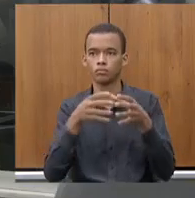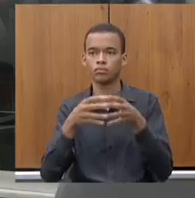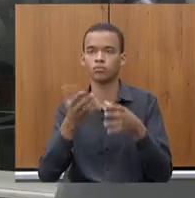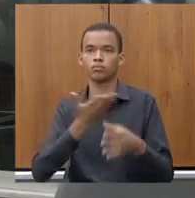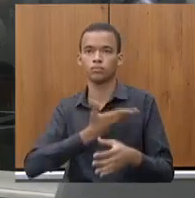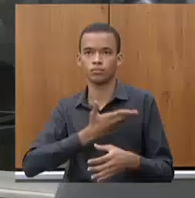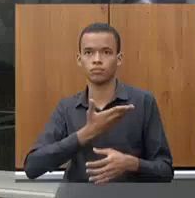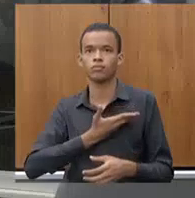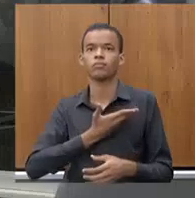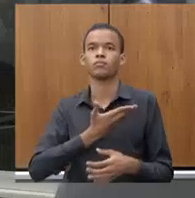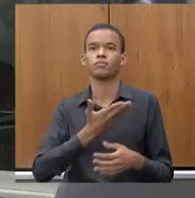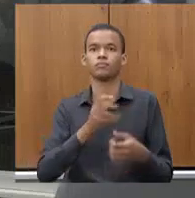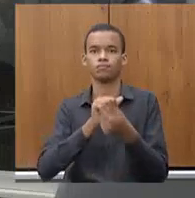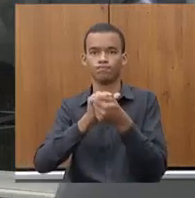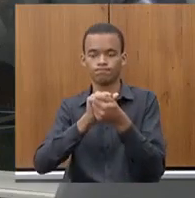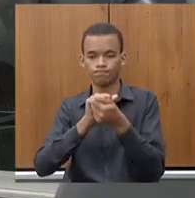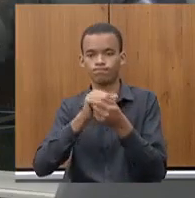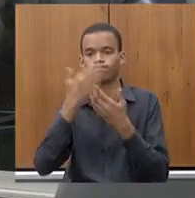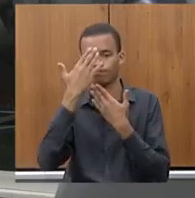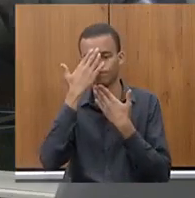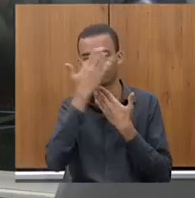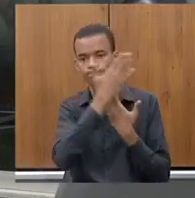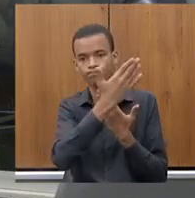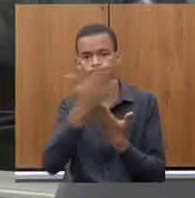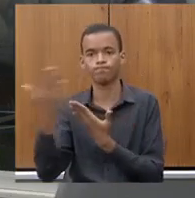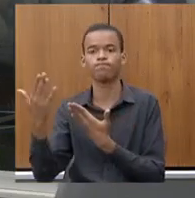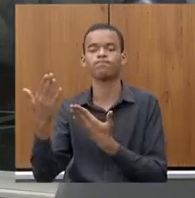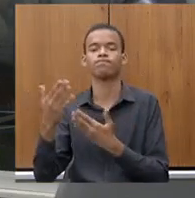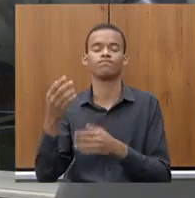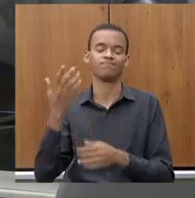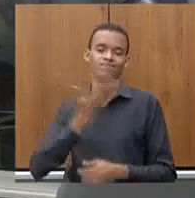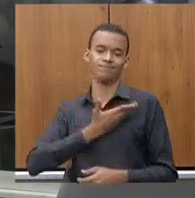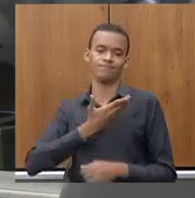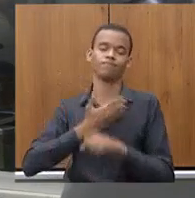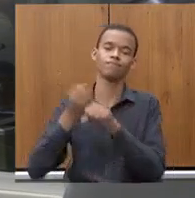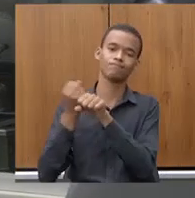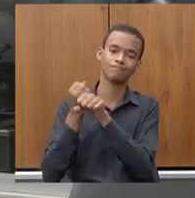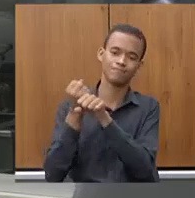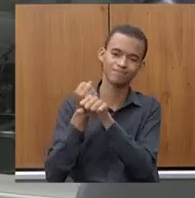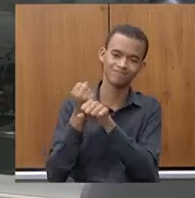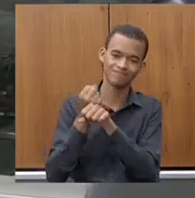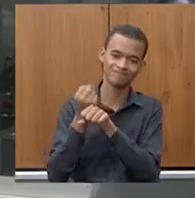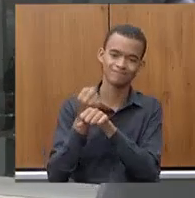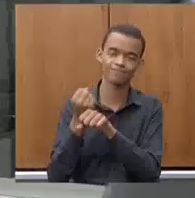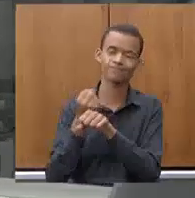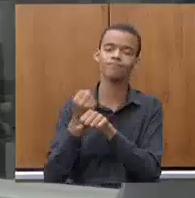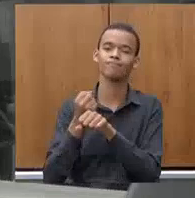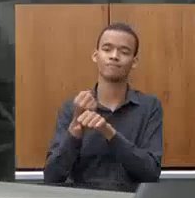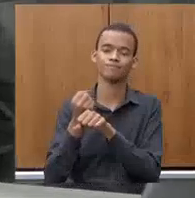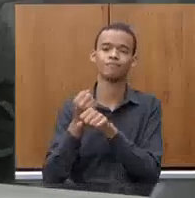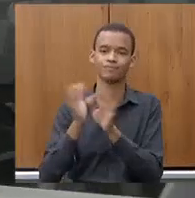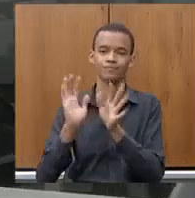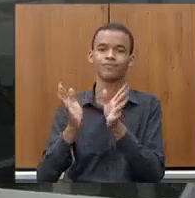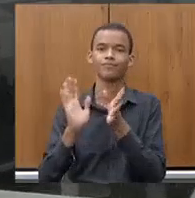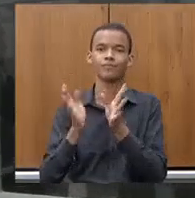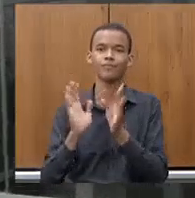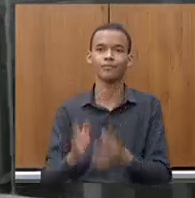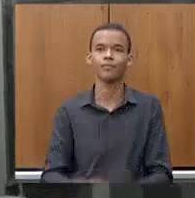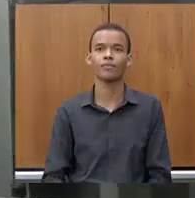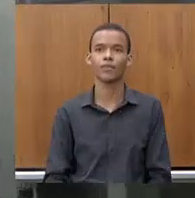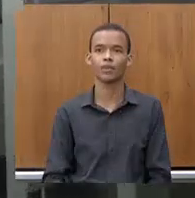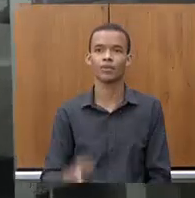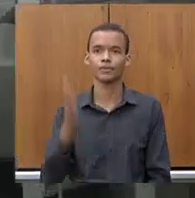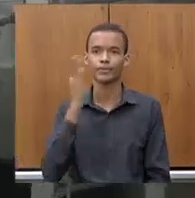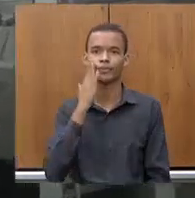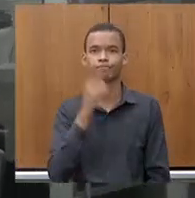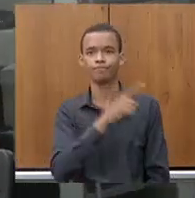longa data, não é, Marcos? O E.Zer não de muita longa data, mas já vimos que é uma pessoa que realmente sabe